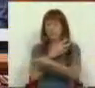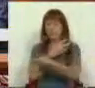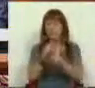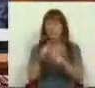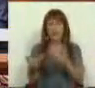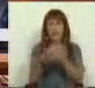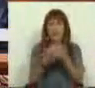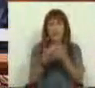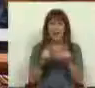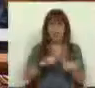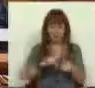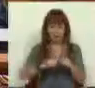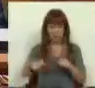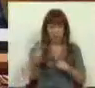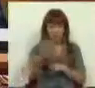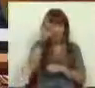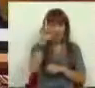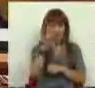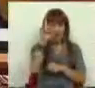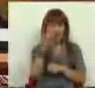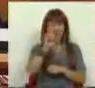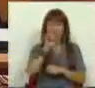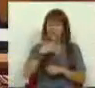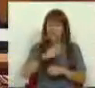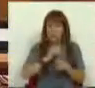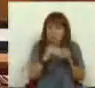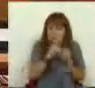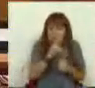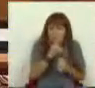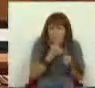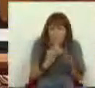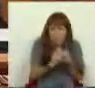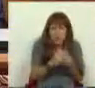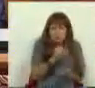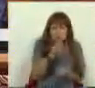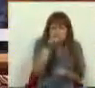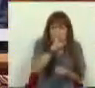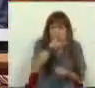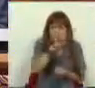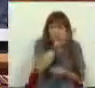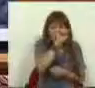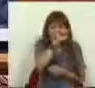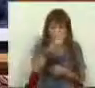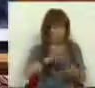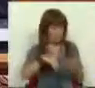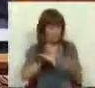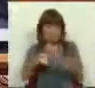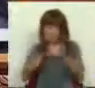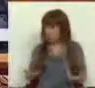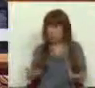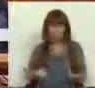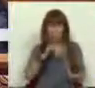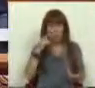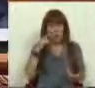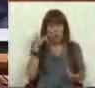para negociar, durante seis meses, num total secretismo com Alberto João Jardim, o plano que ainda